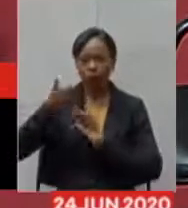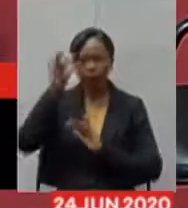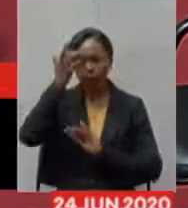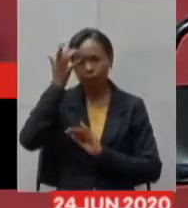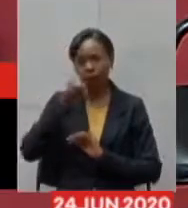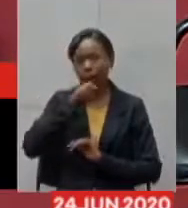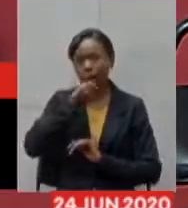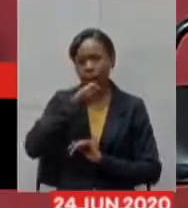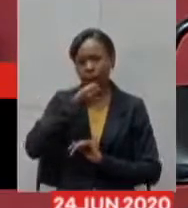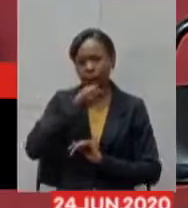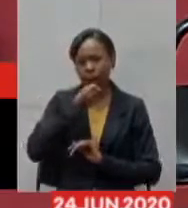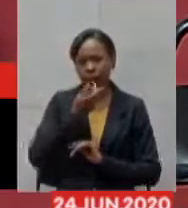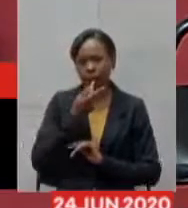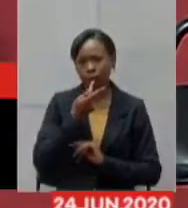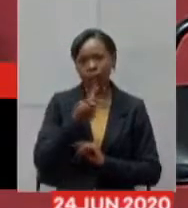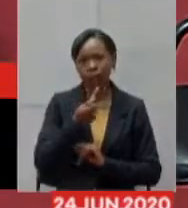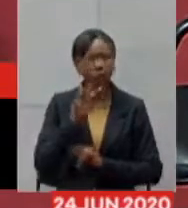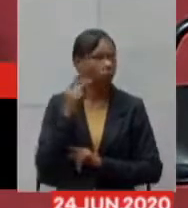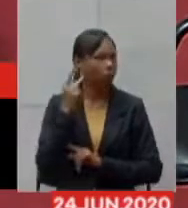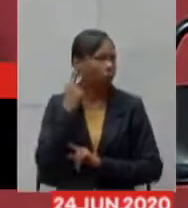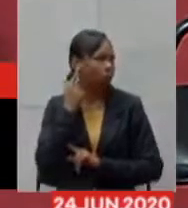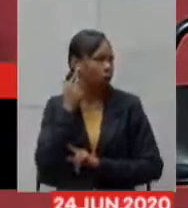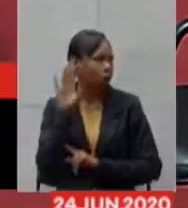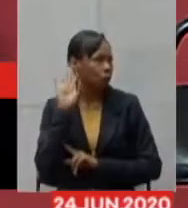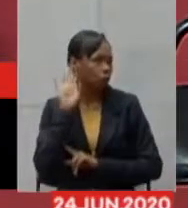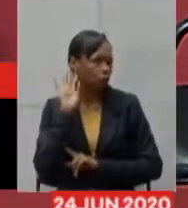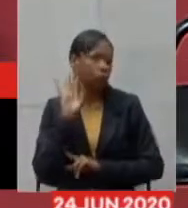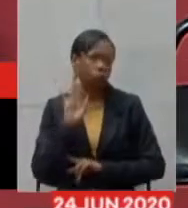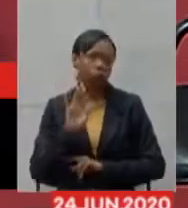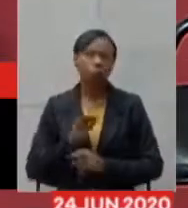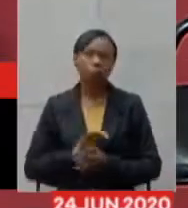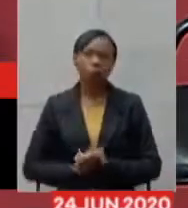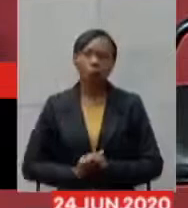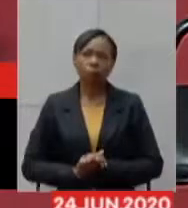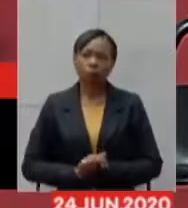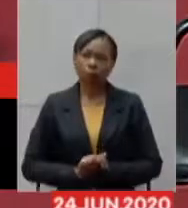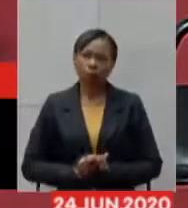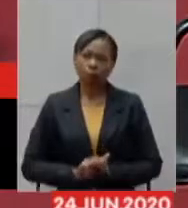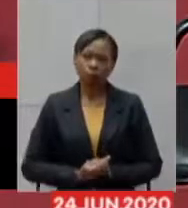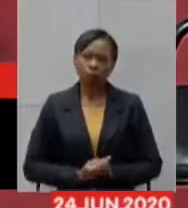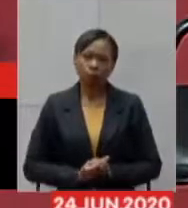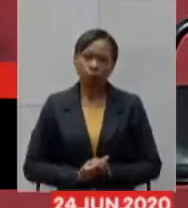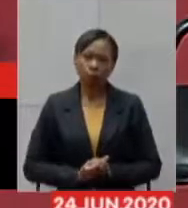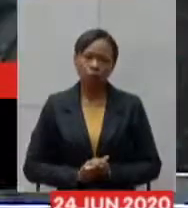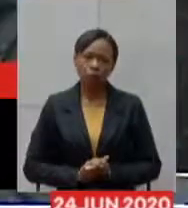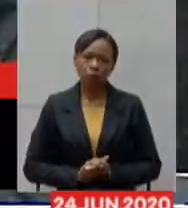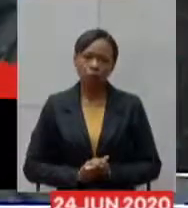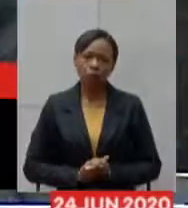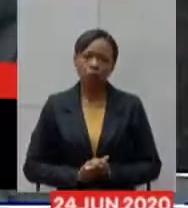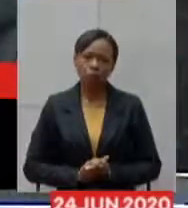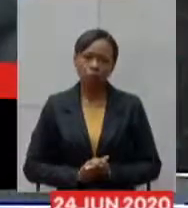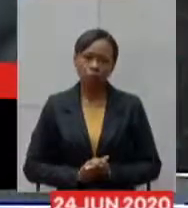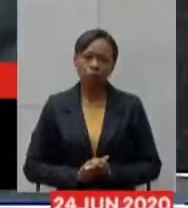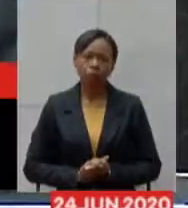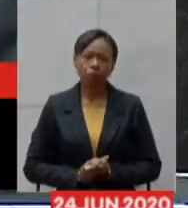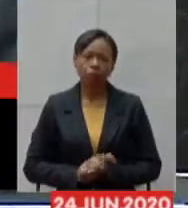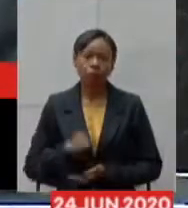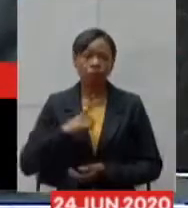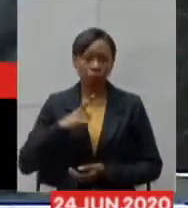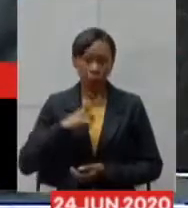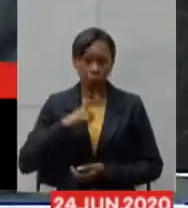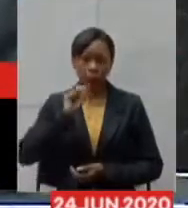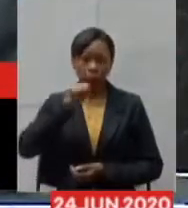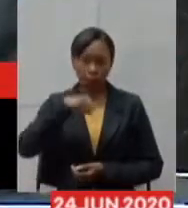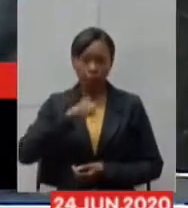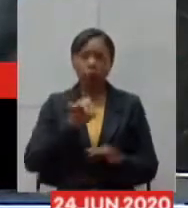já estamos na distância de dois metros não tem problema eu acho que fica melhor então ou seja há um plano de contingência nós